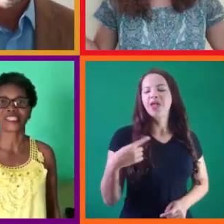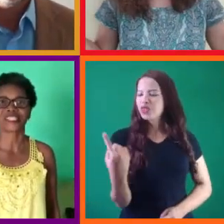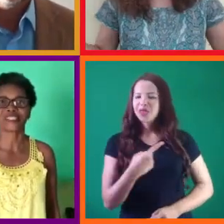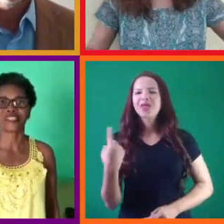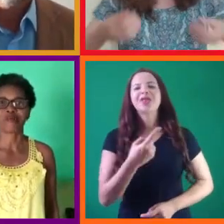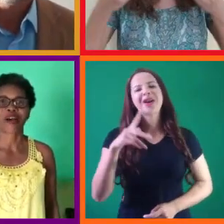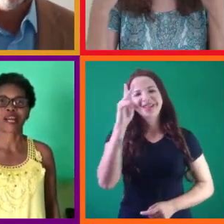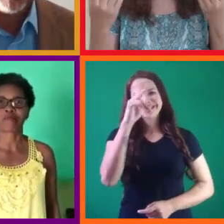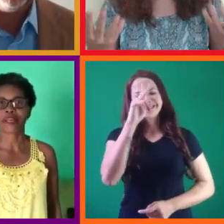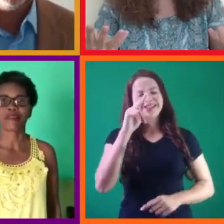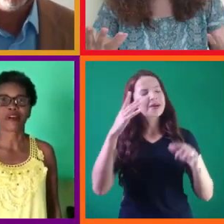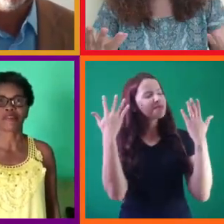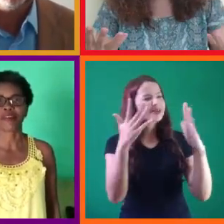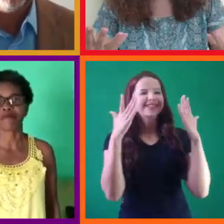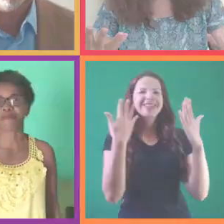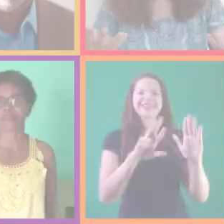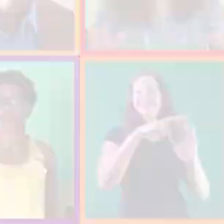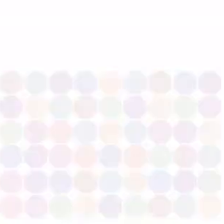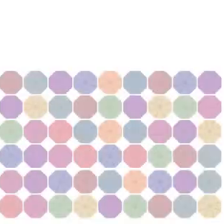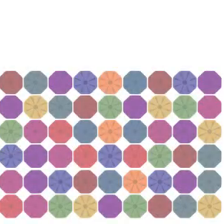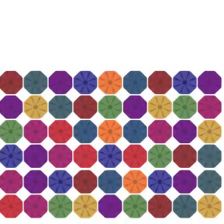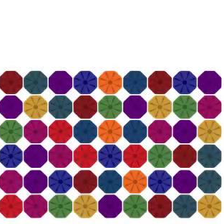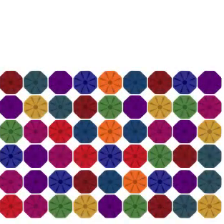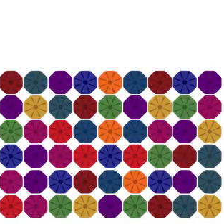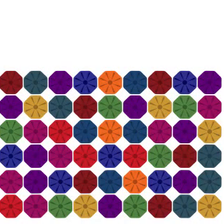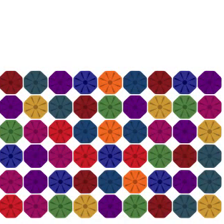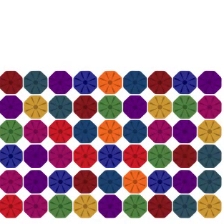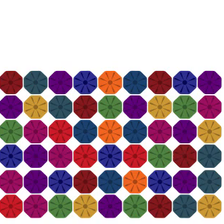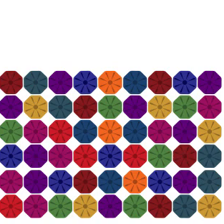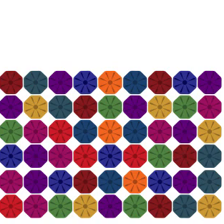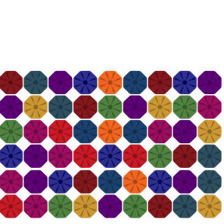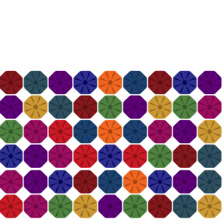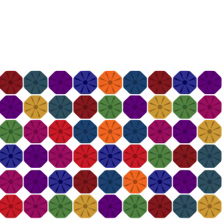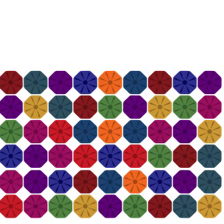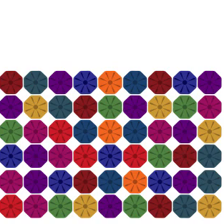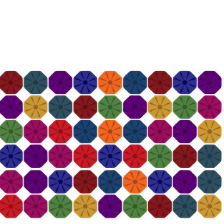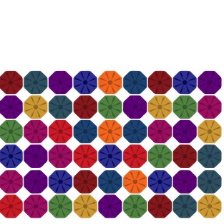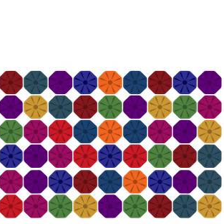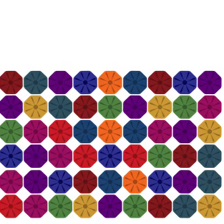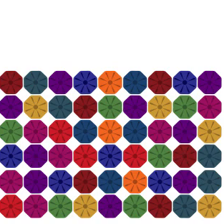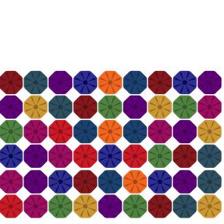da gente. Parabéns, UFB! . . . .